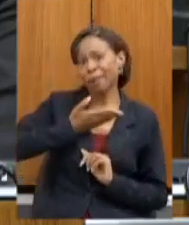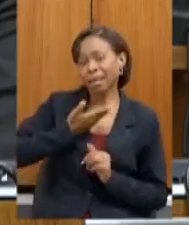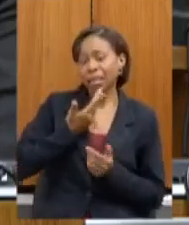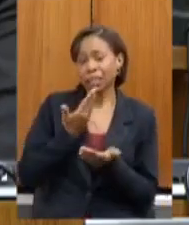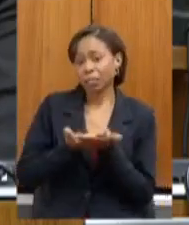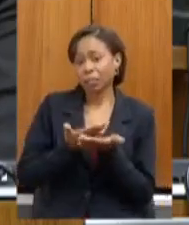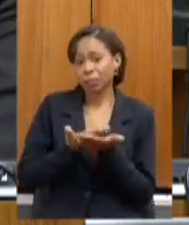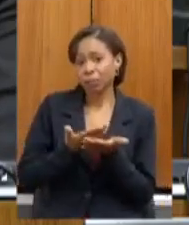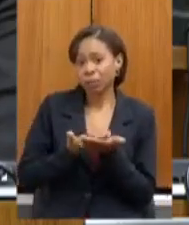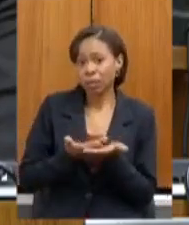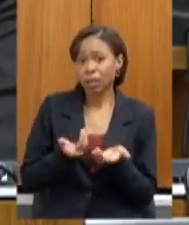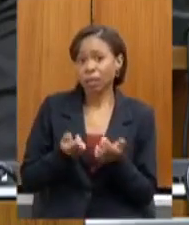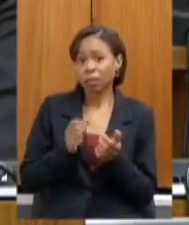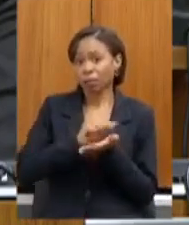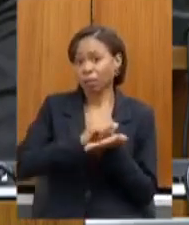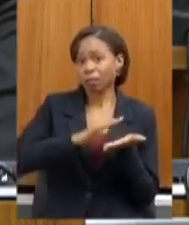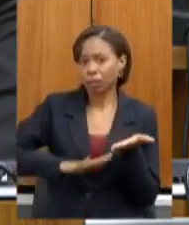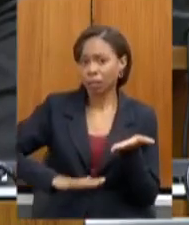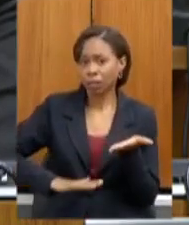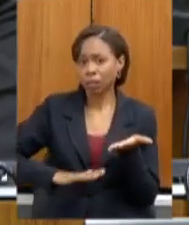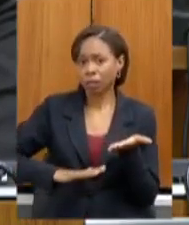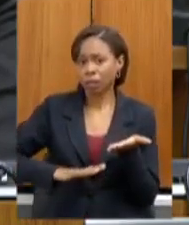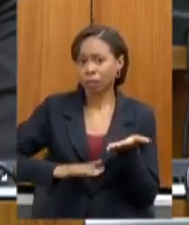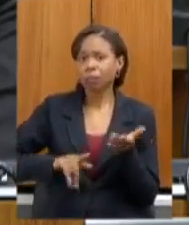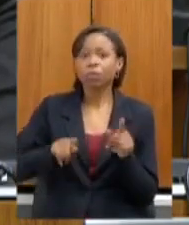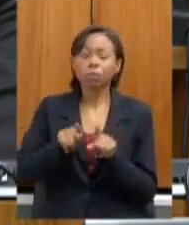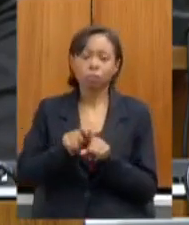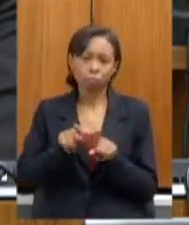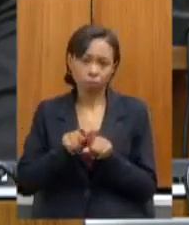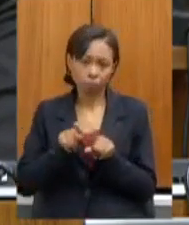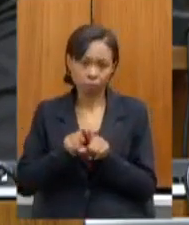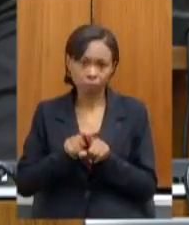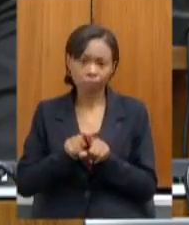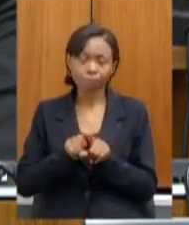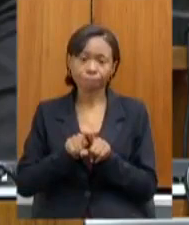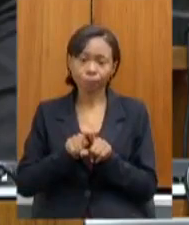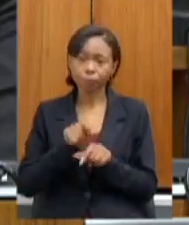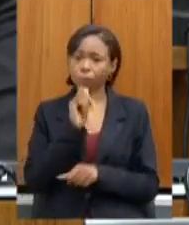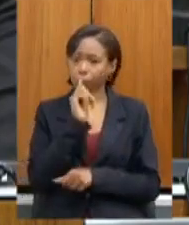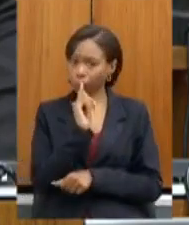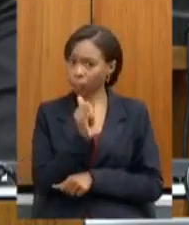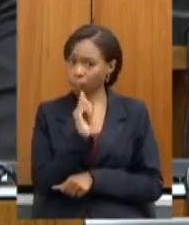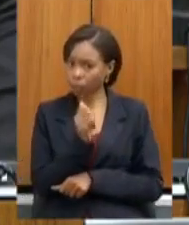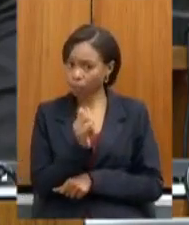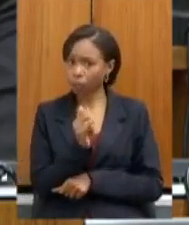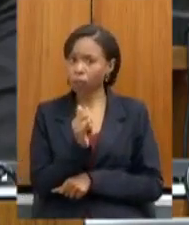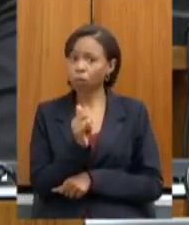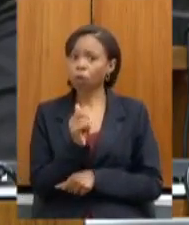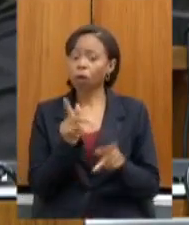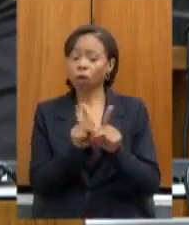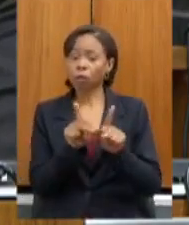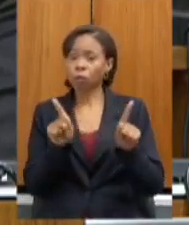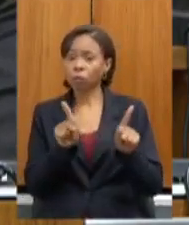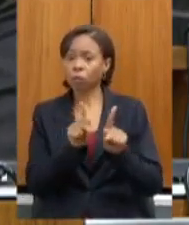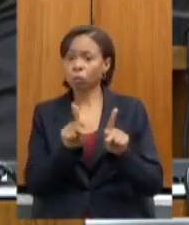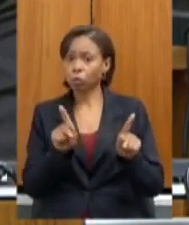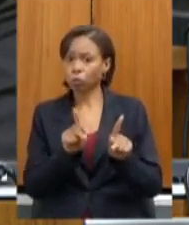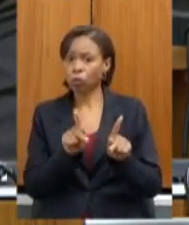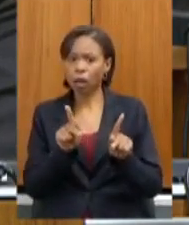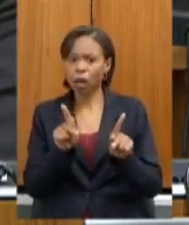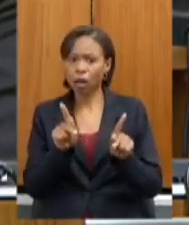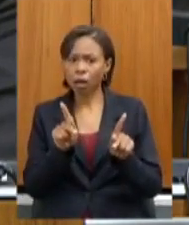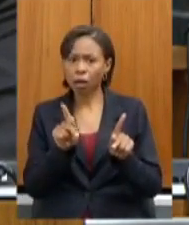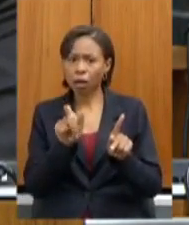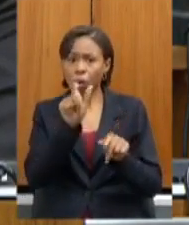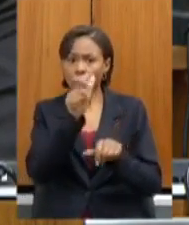praticando atividades bem como o recado que se dá aos educadores aos professores de verdade